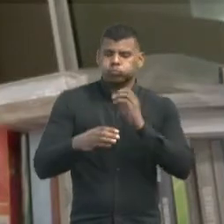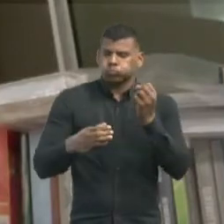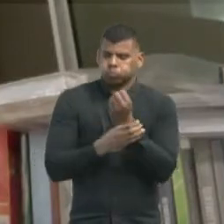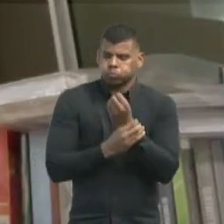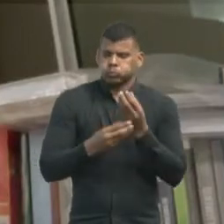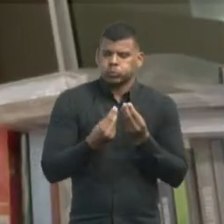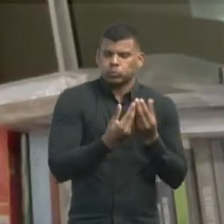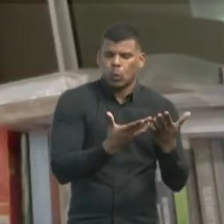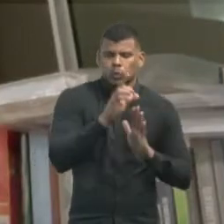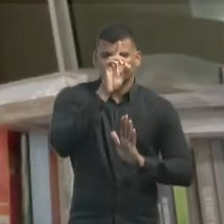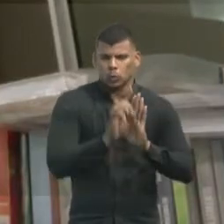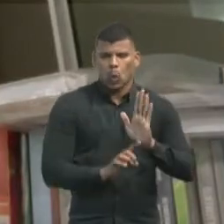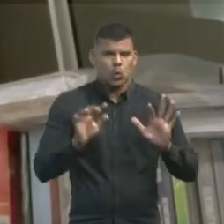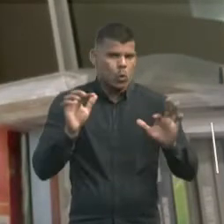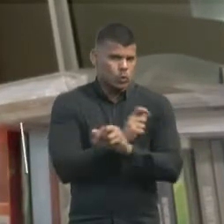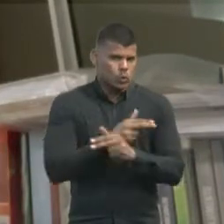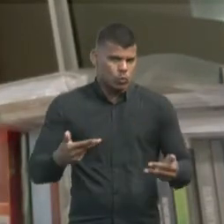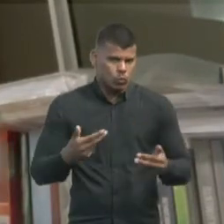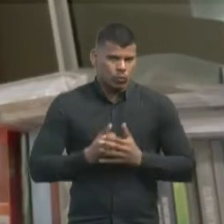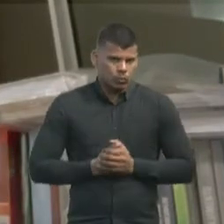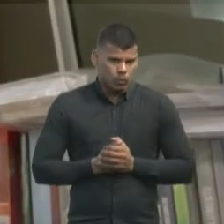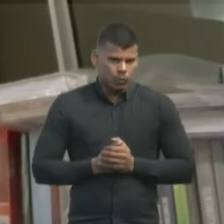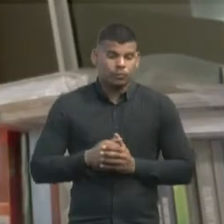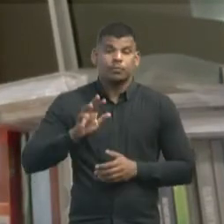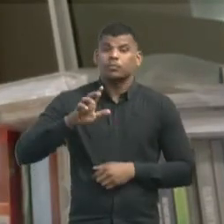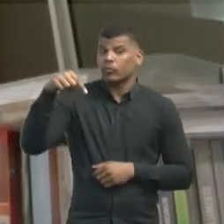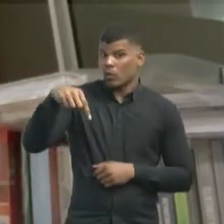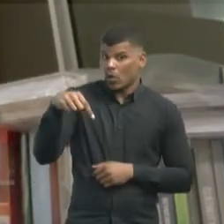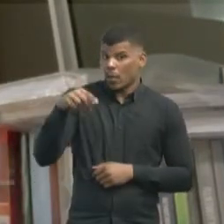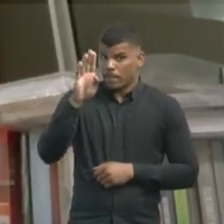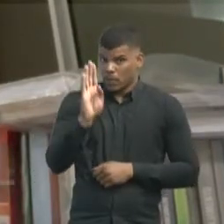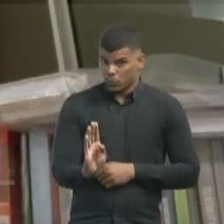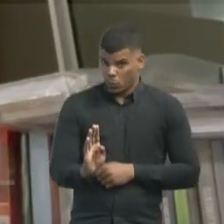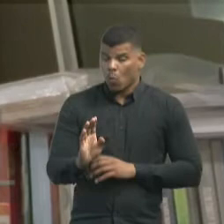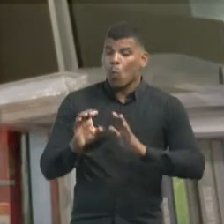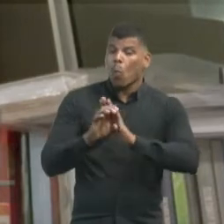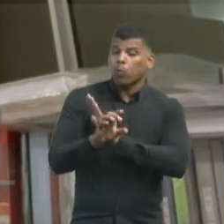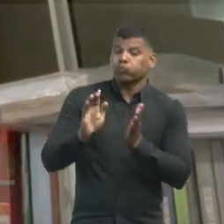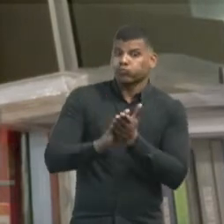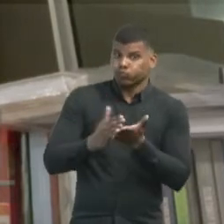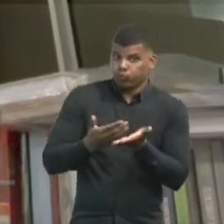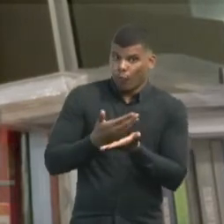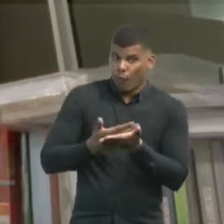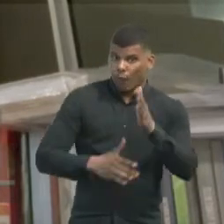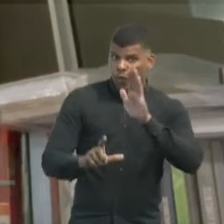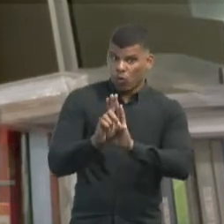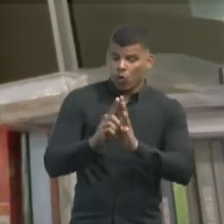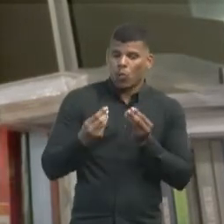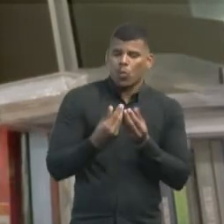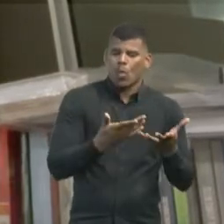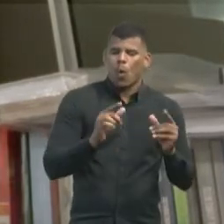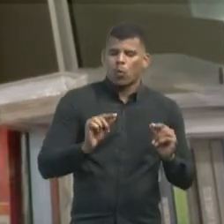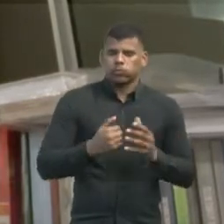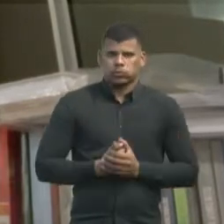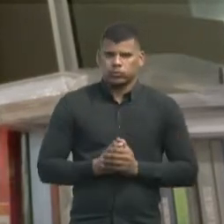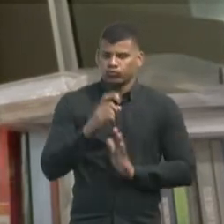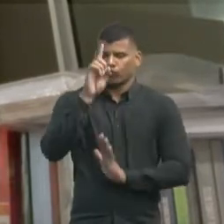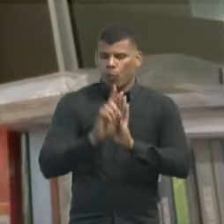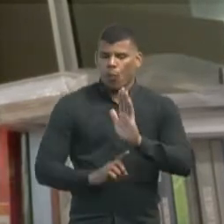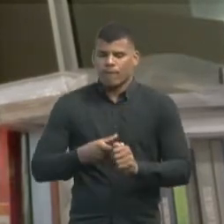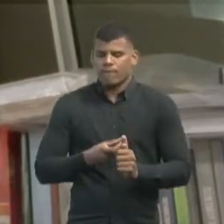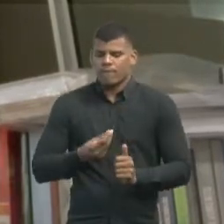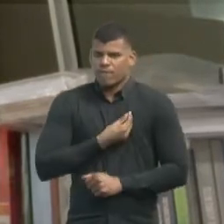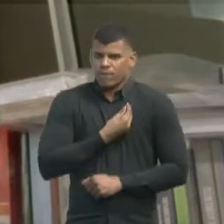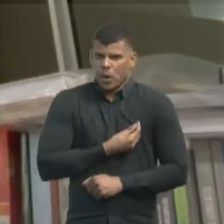bom que se diga que a nossa Constituição assegura o direito à vida e à dignidade dos animais. E